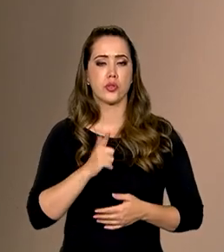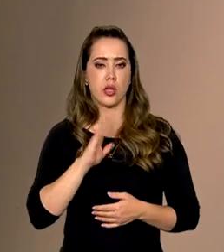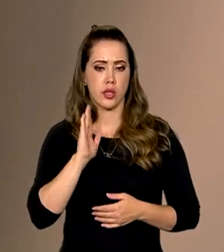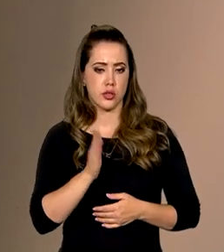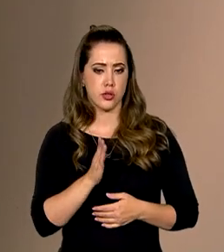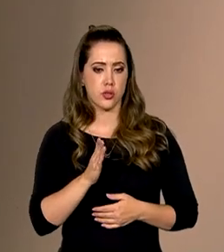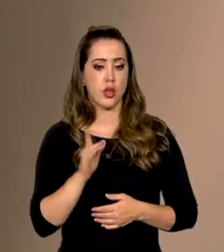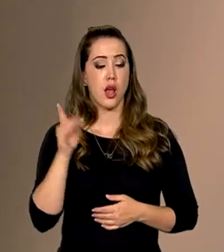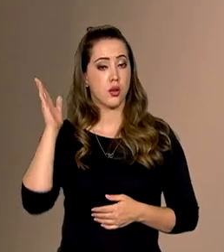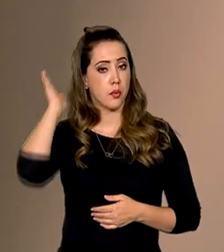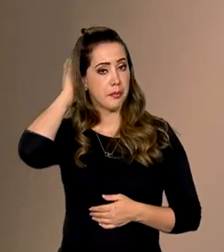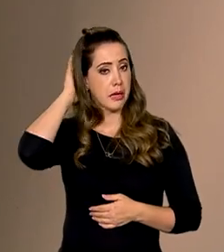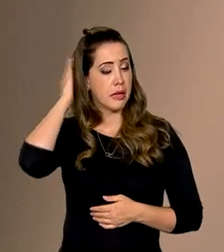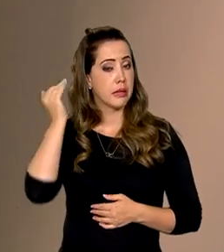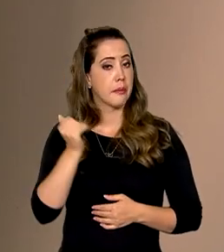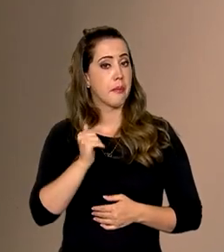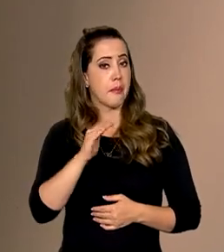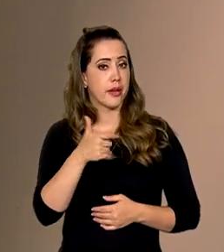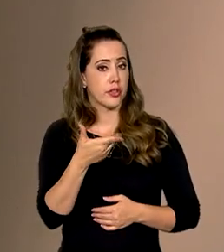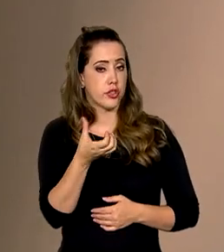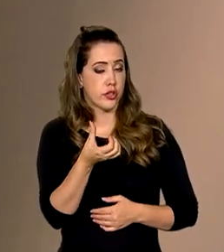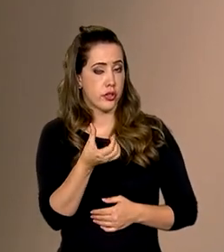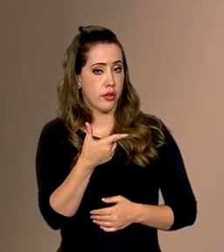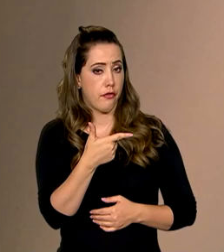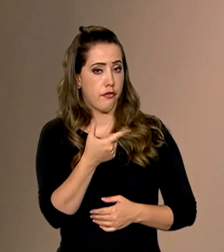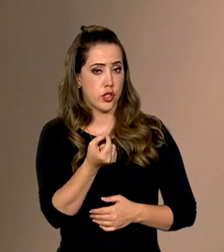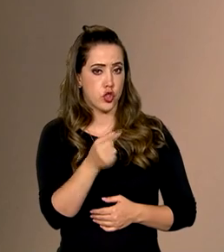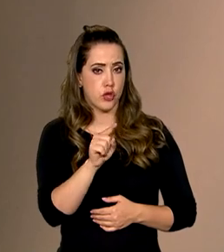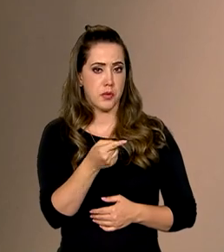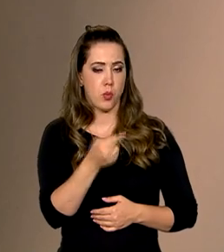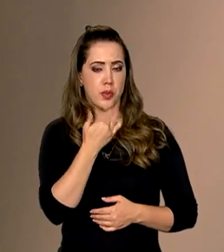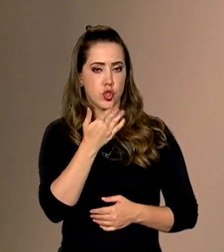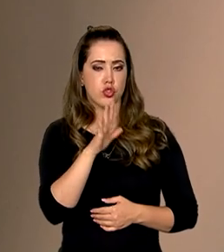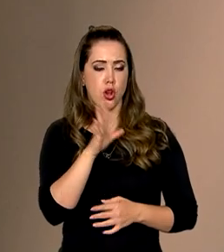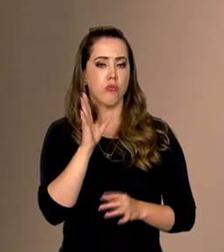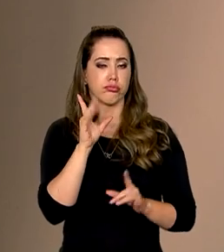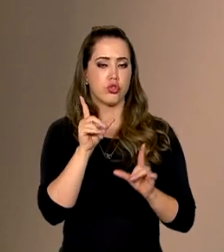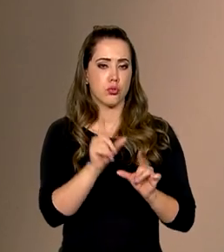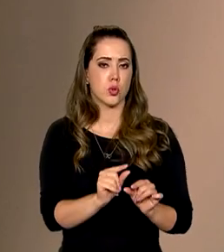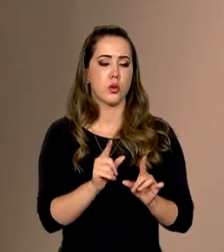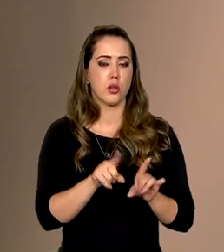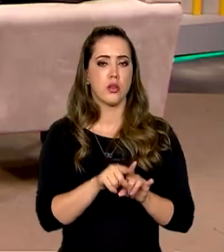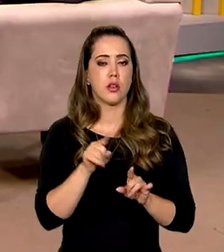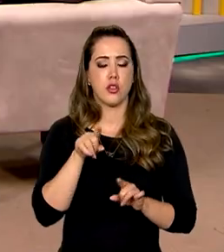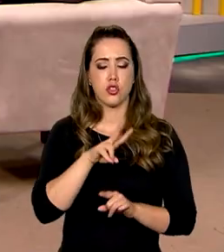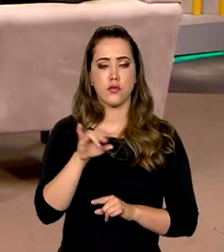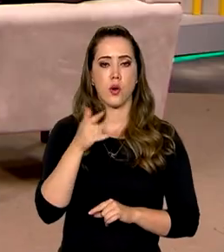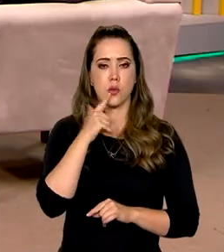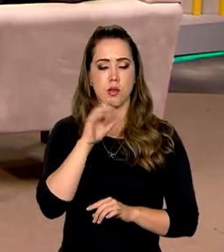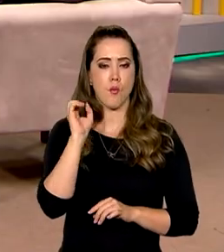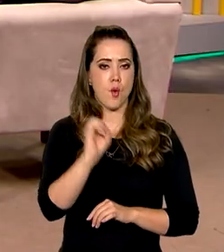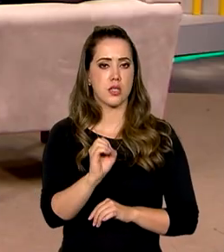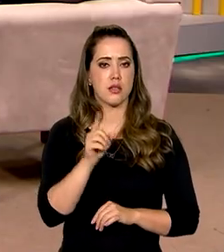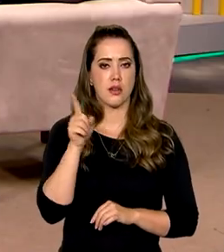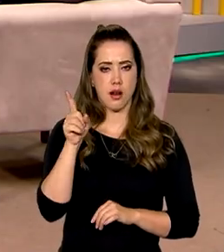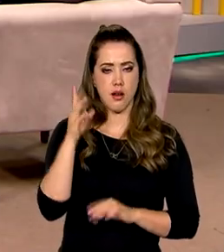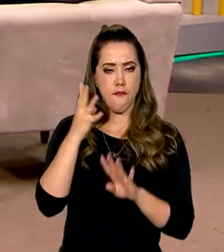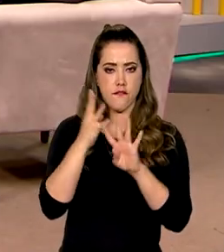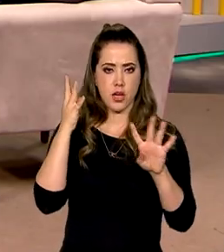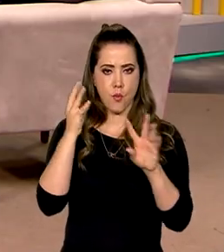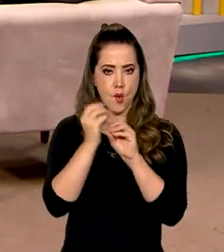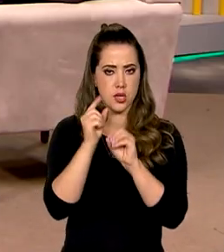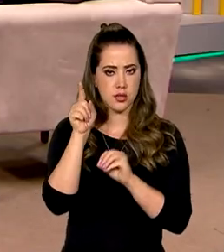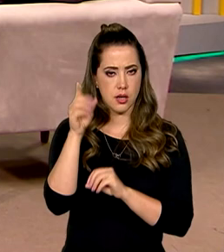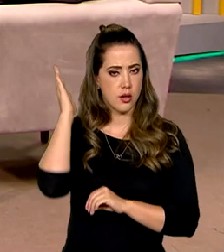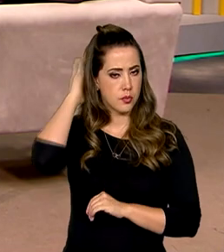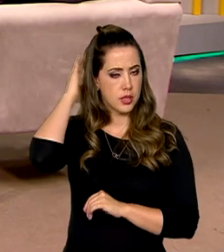avançamos no Pará, em mais de 20 mil. E nós vamos, se Deus quiser, zerar também lá essa fila. E há uma expectativa de zerar a